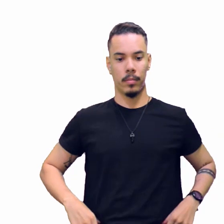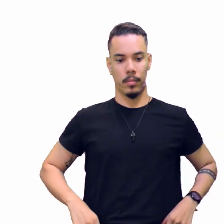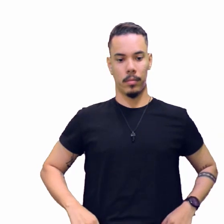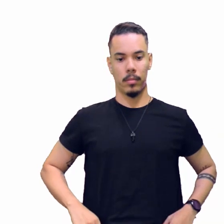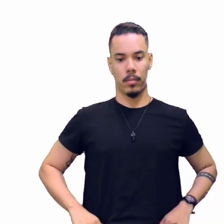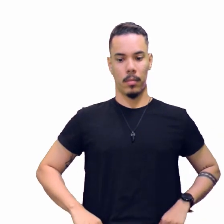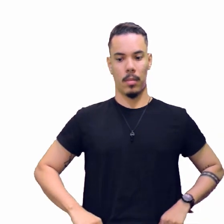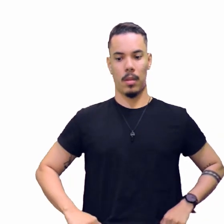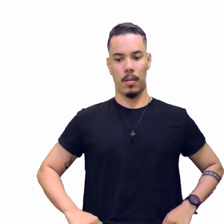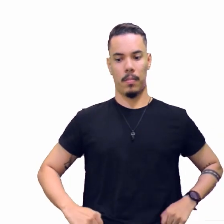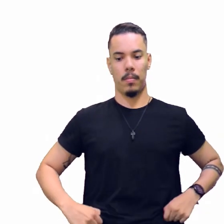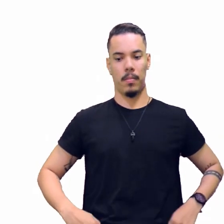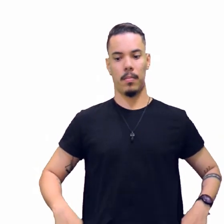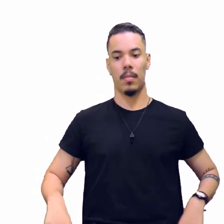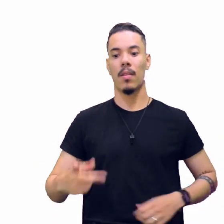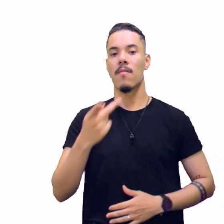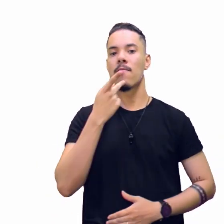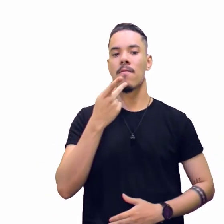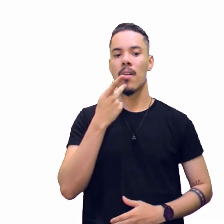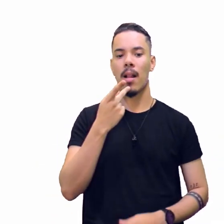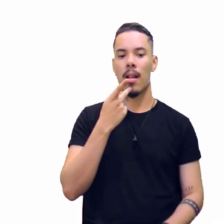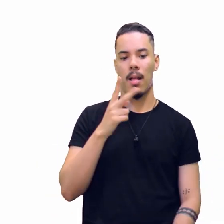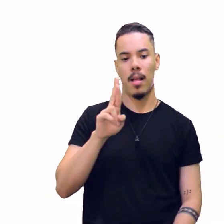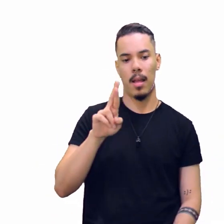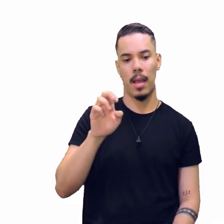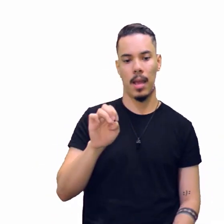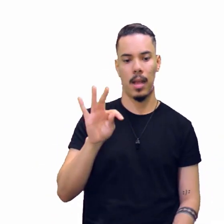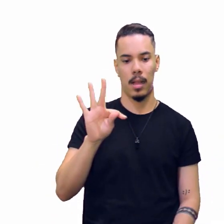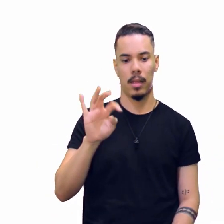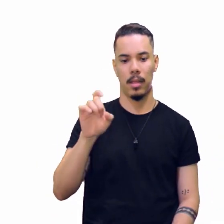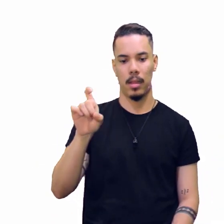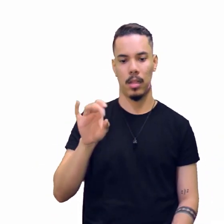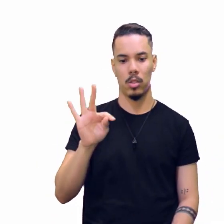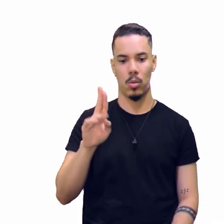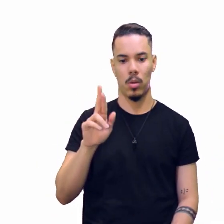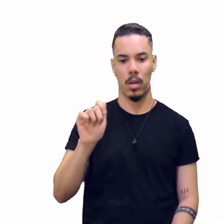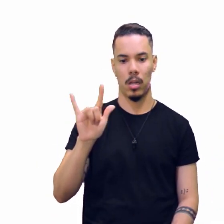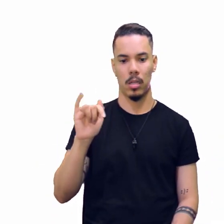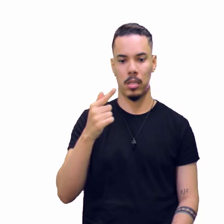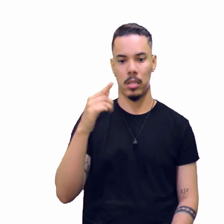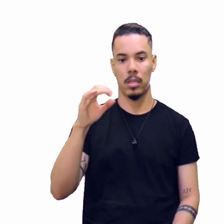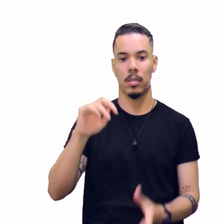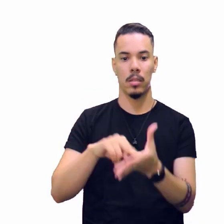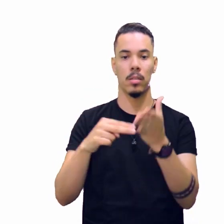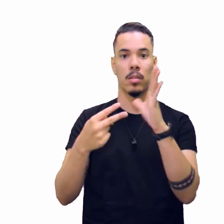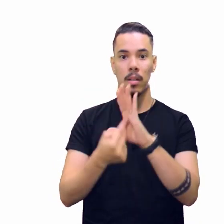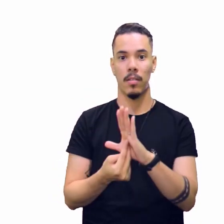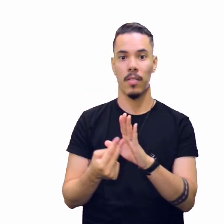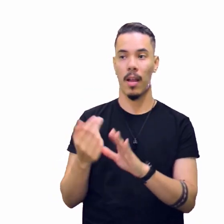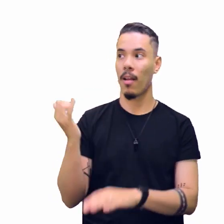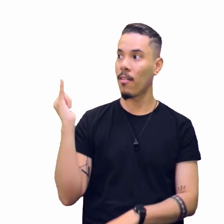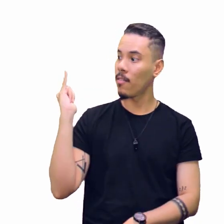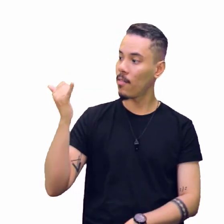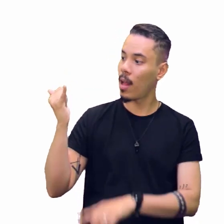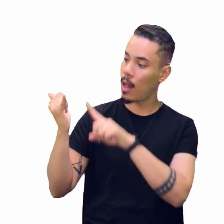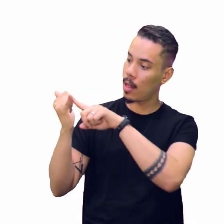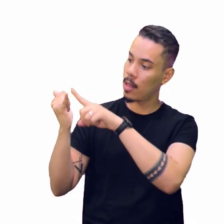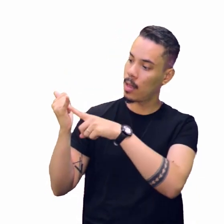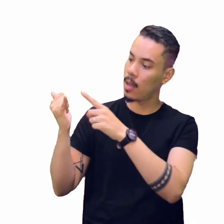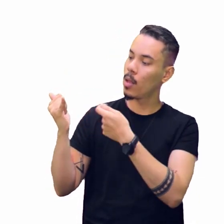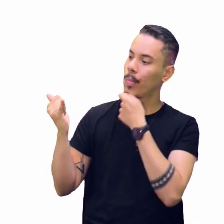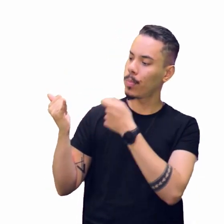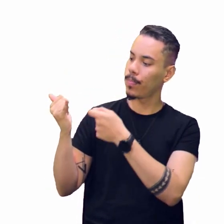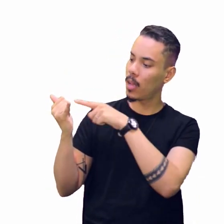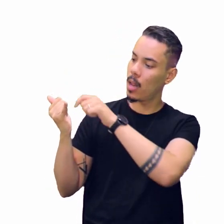retextualização, é a fala de quem está sendo entrevistado. Está certo? Sempre,